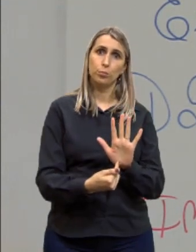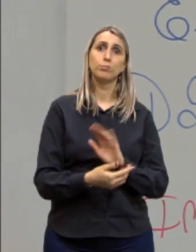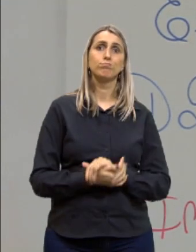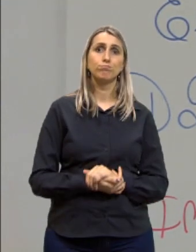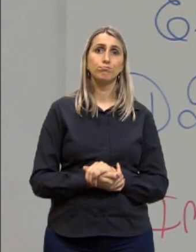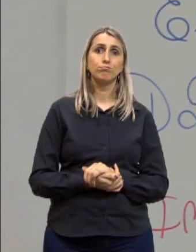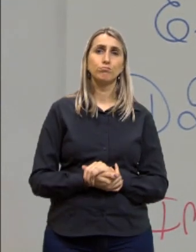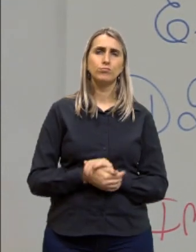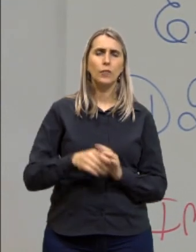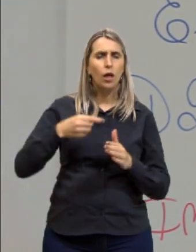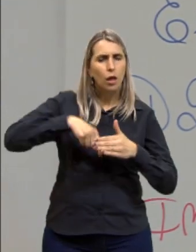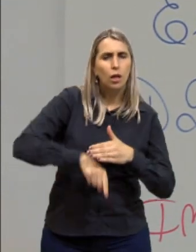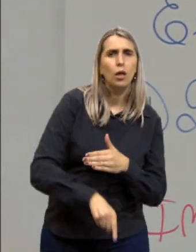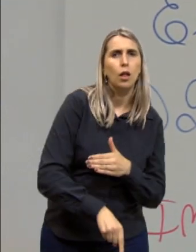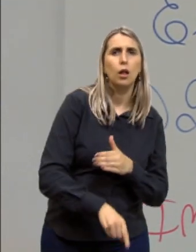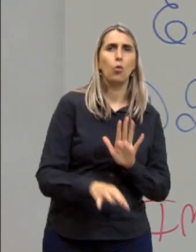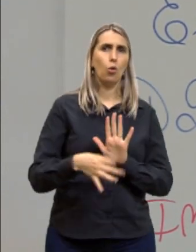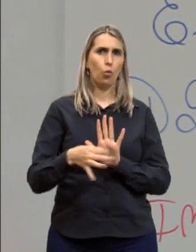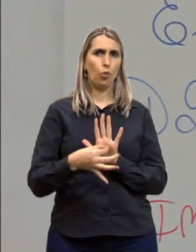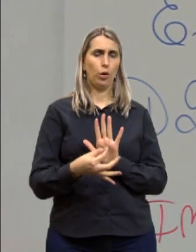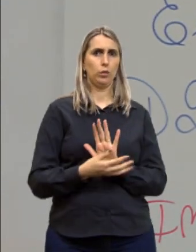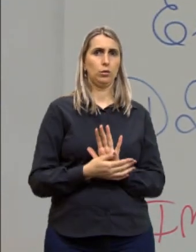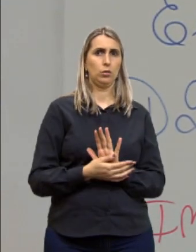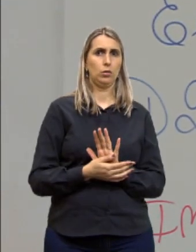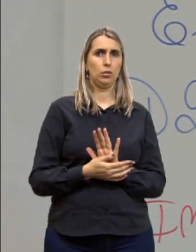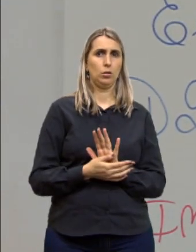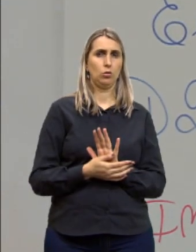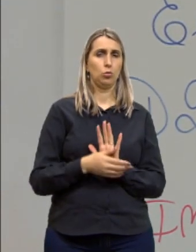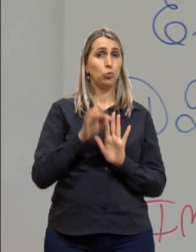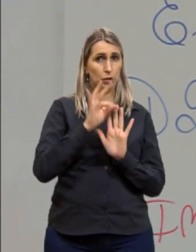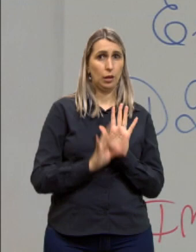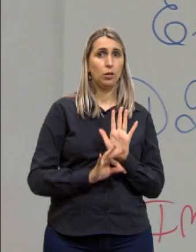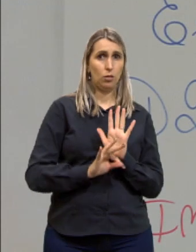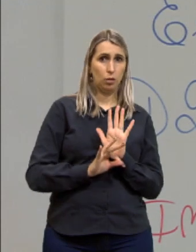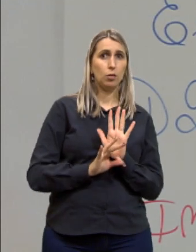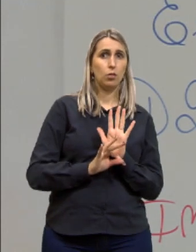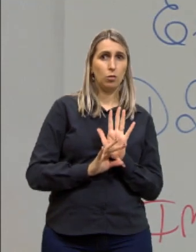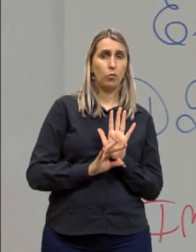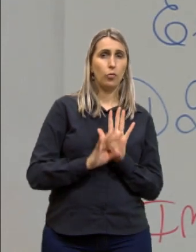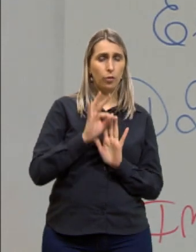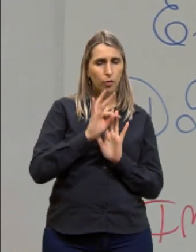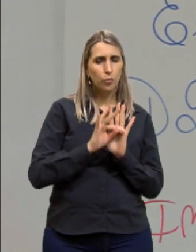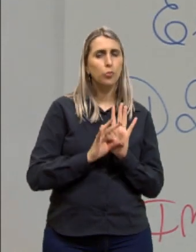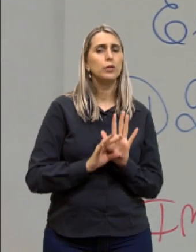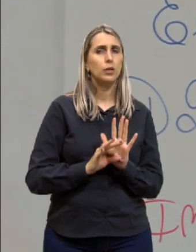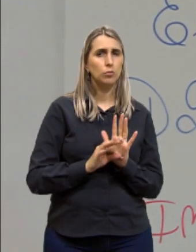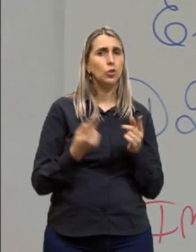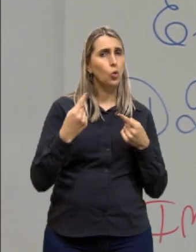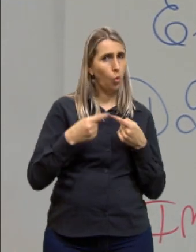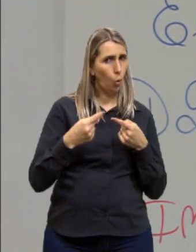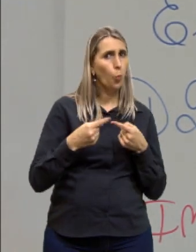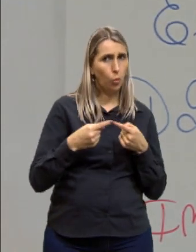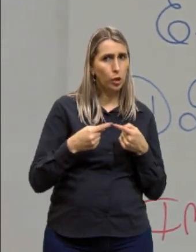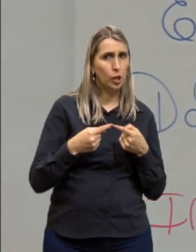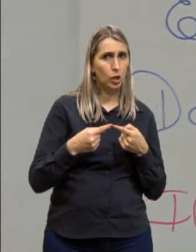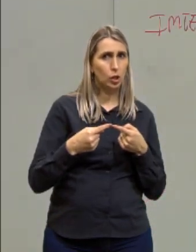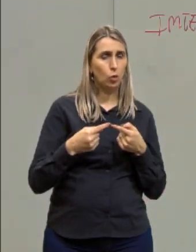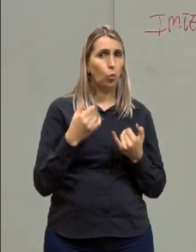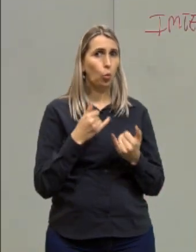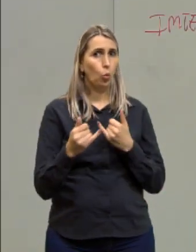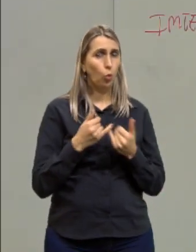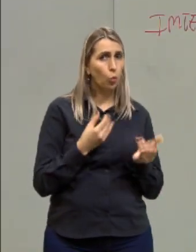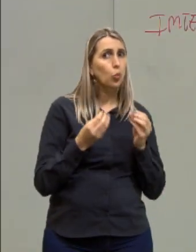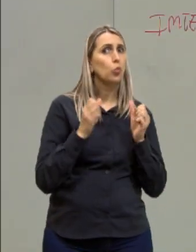E aí eu vou aprofundar esse argumento no repertório. Vou trazer um repertório pertinente, vou trazer um